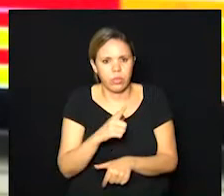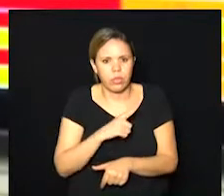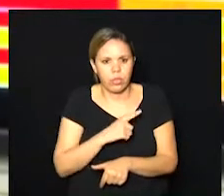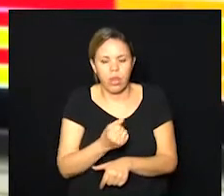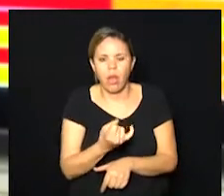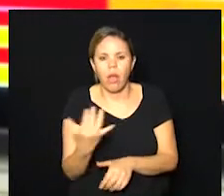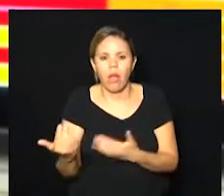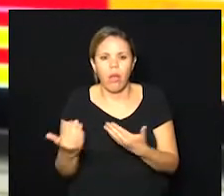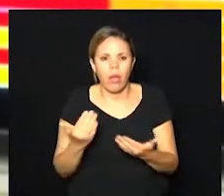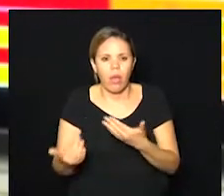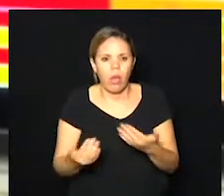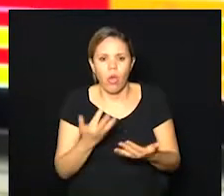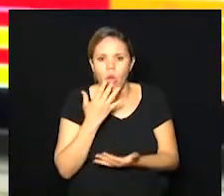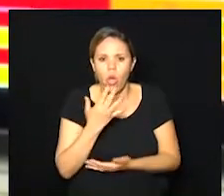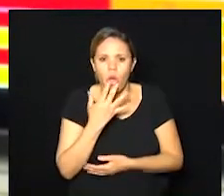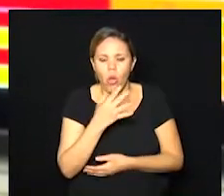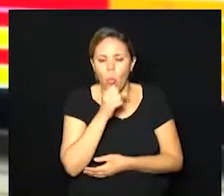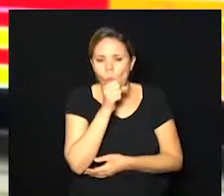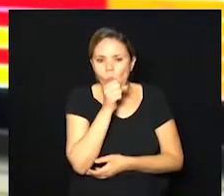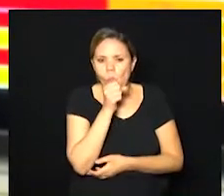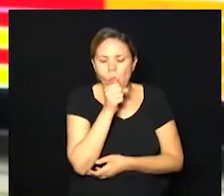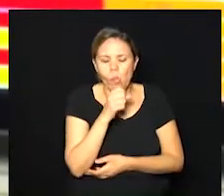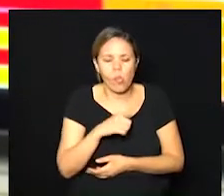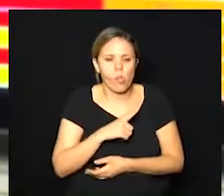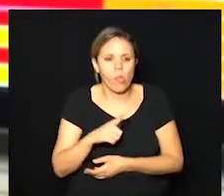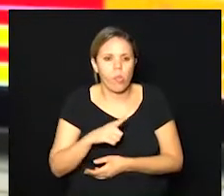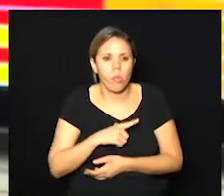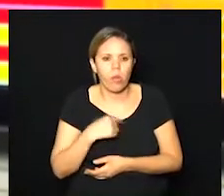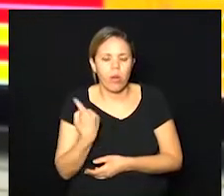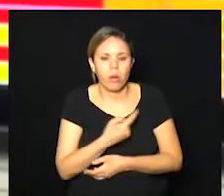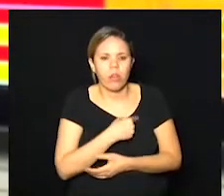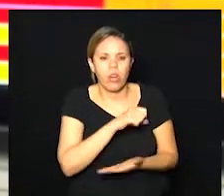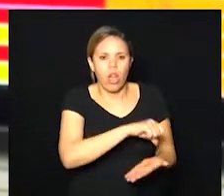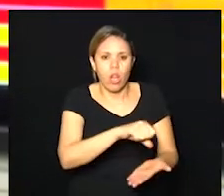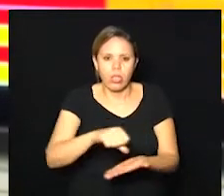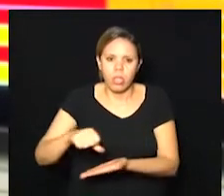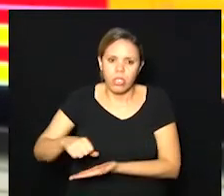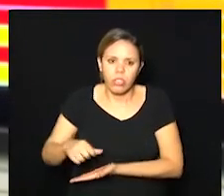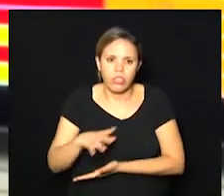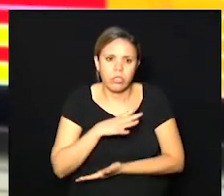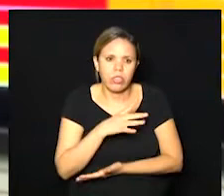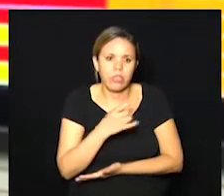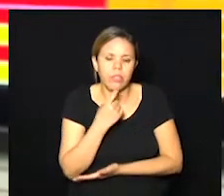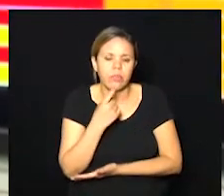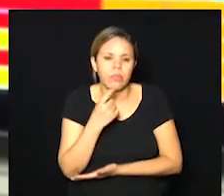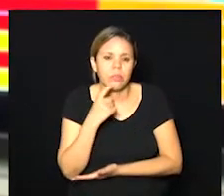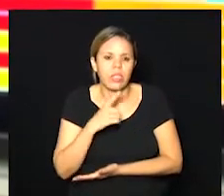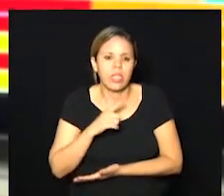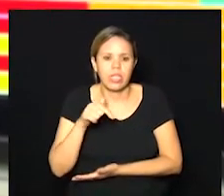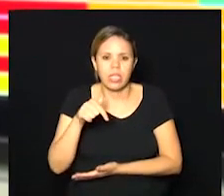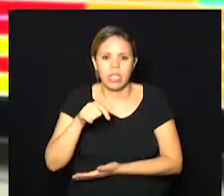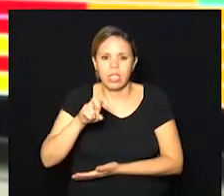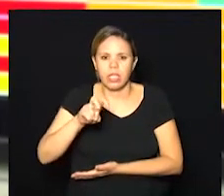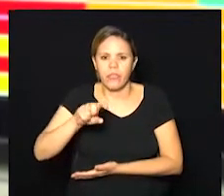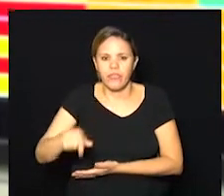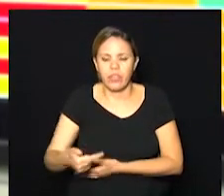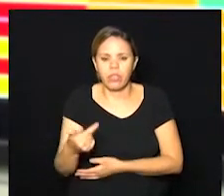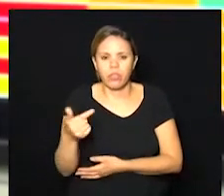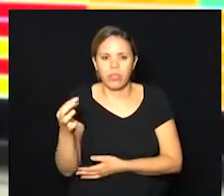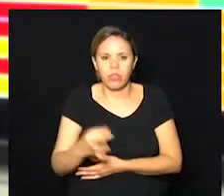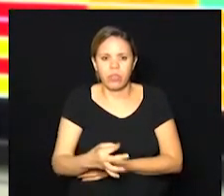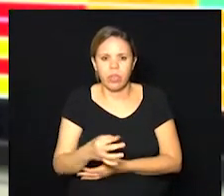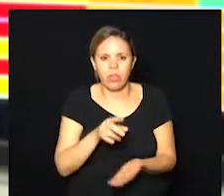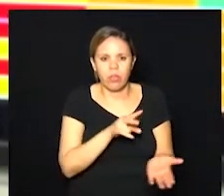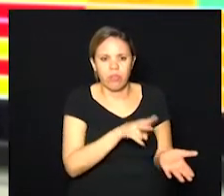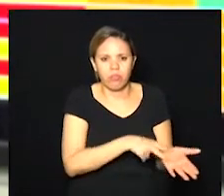classificação laranja. Nós temos, na nossa região, 75,2% dos